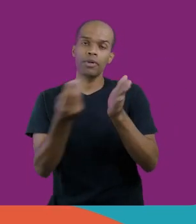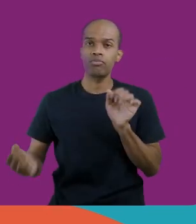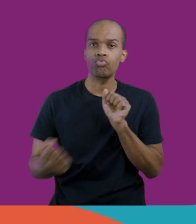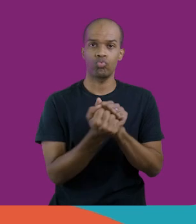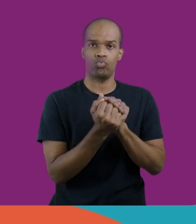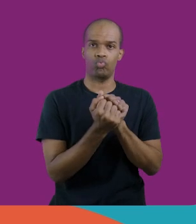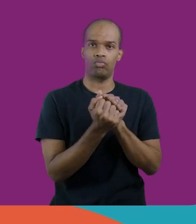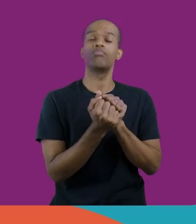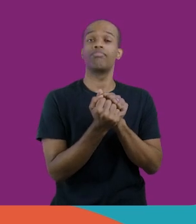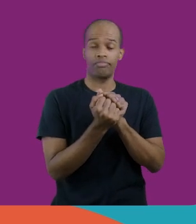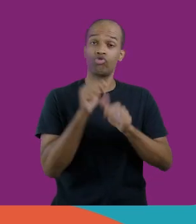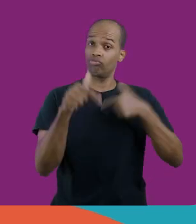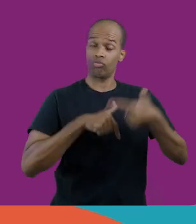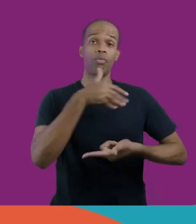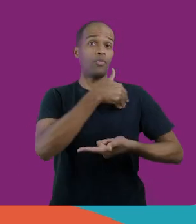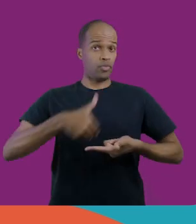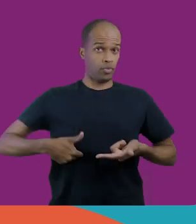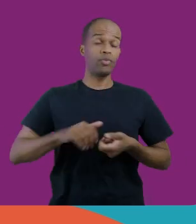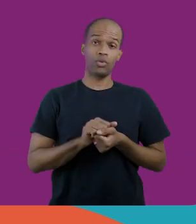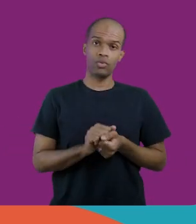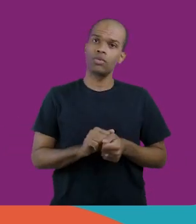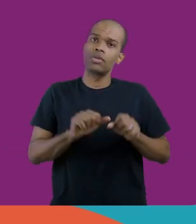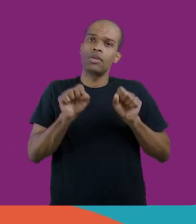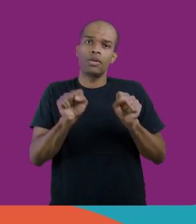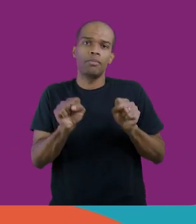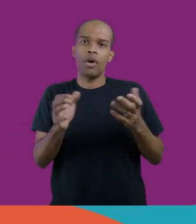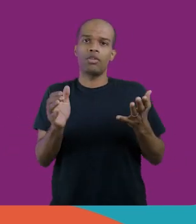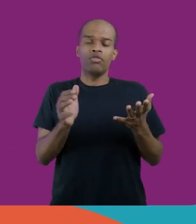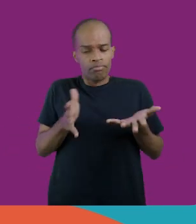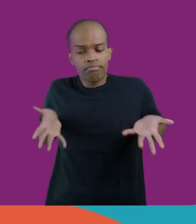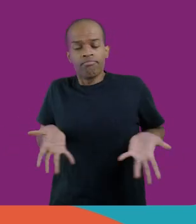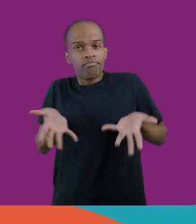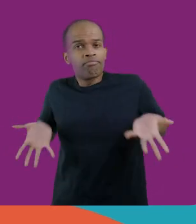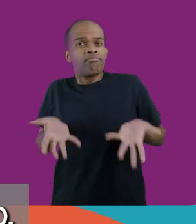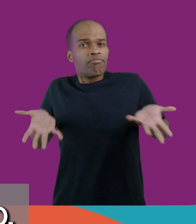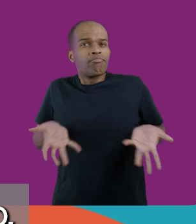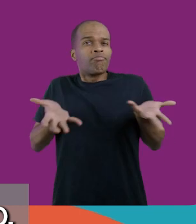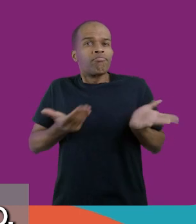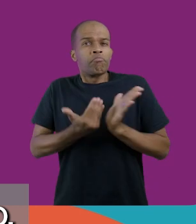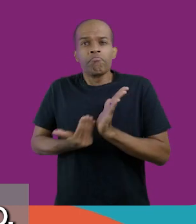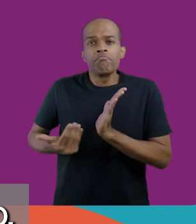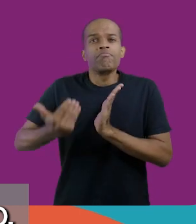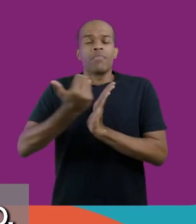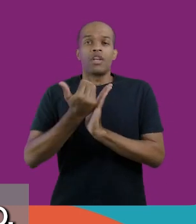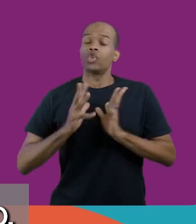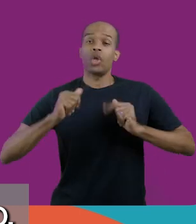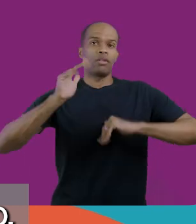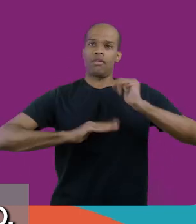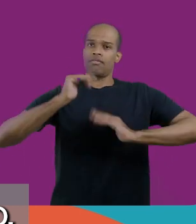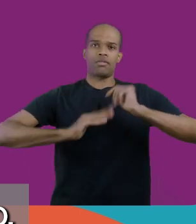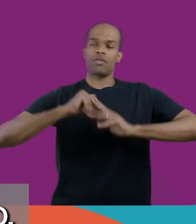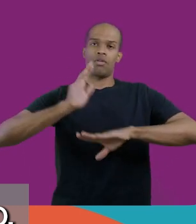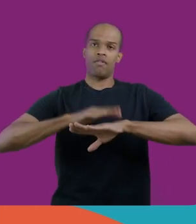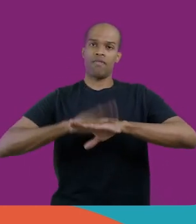de serviços públicos que possam, inclusive, impulsionar, potencializar as ações